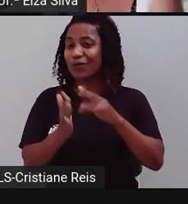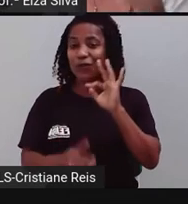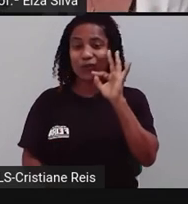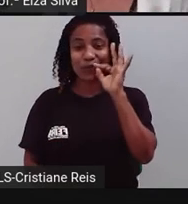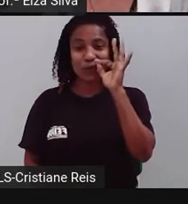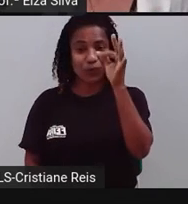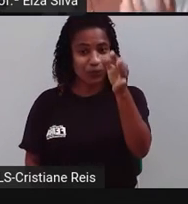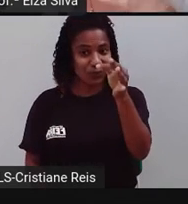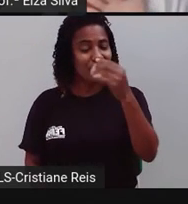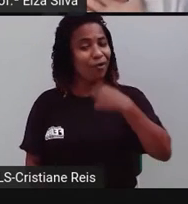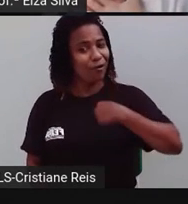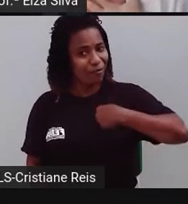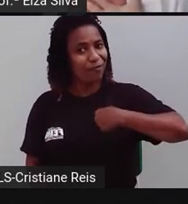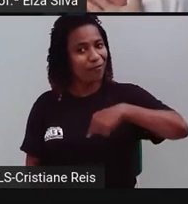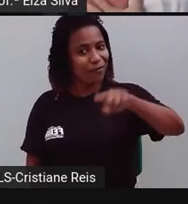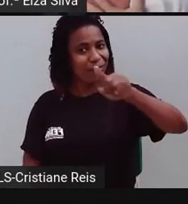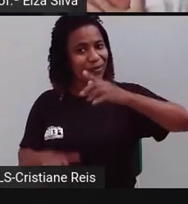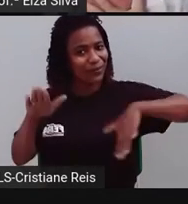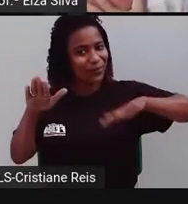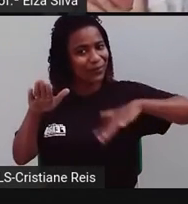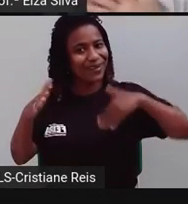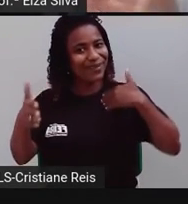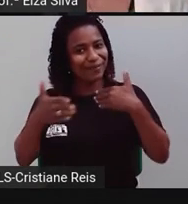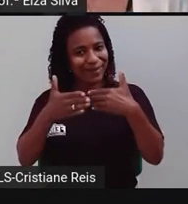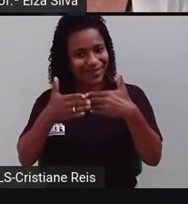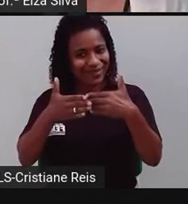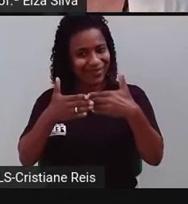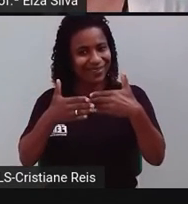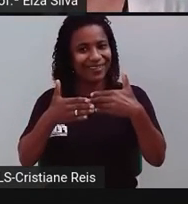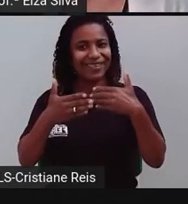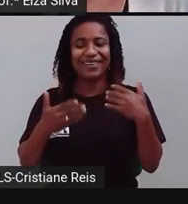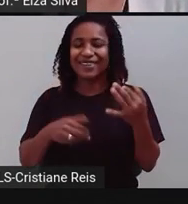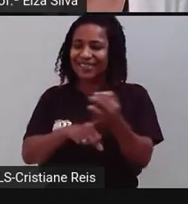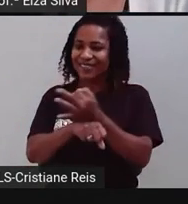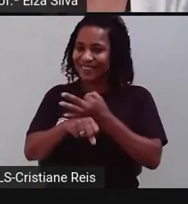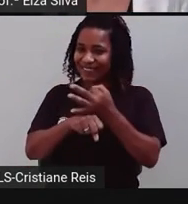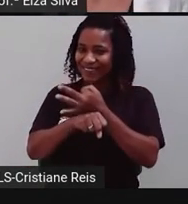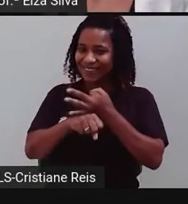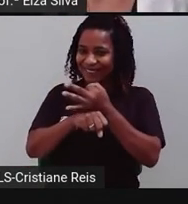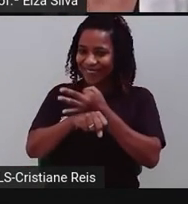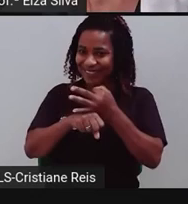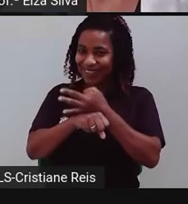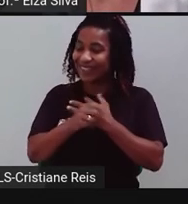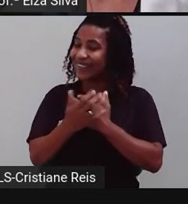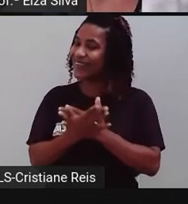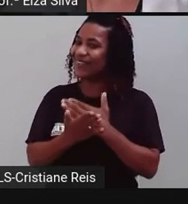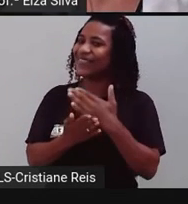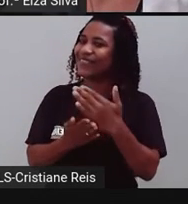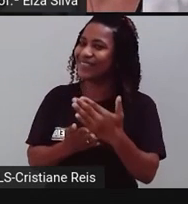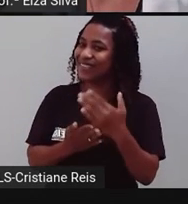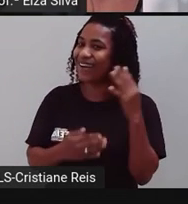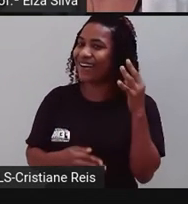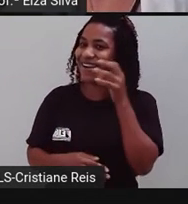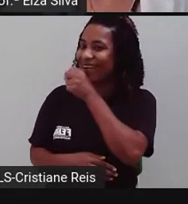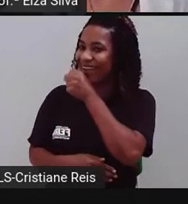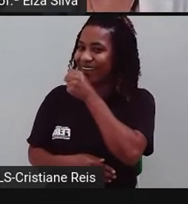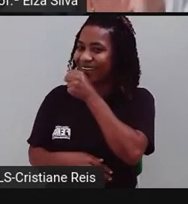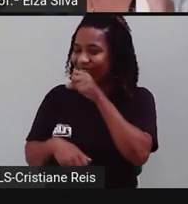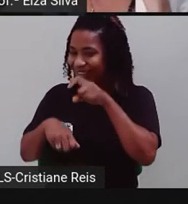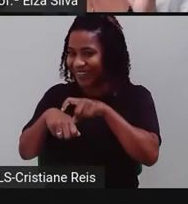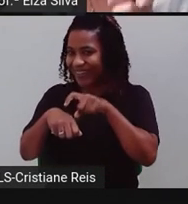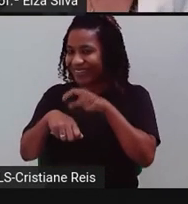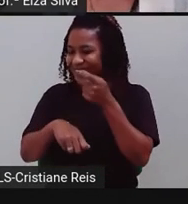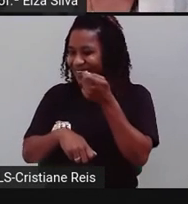Um futuro que está perto de nós E as nossas férias vão começar logo Não é verdade?